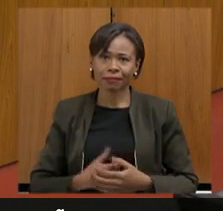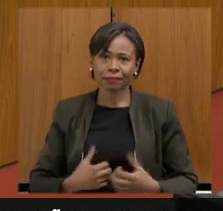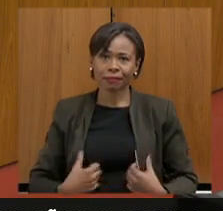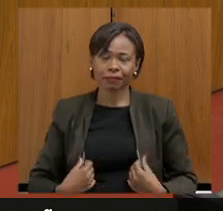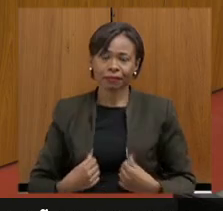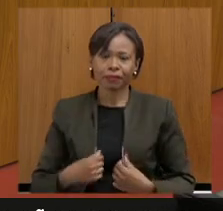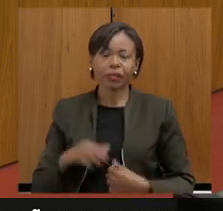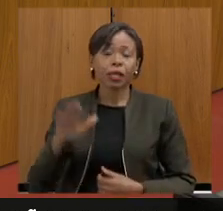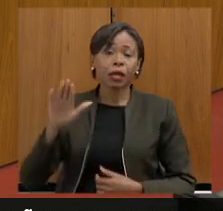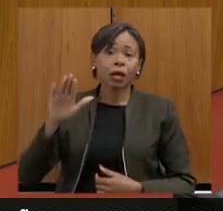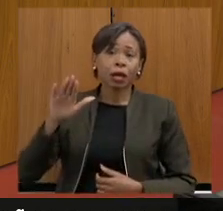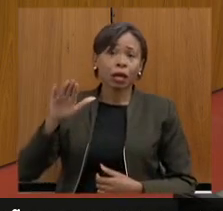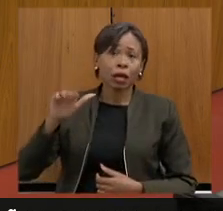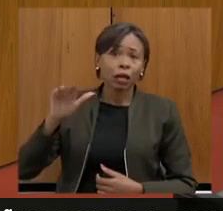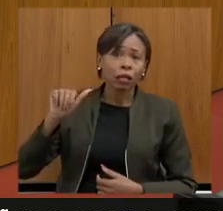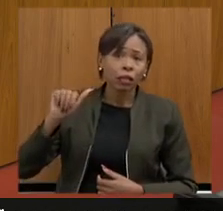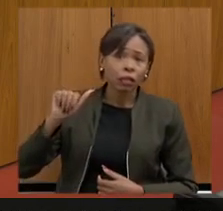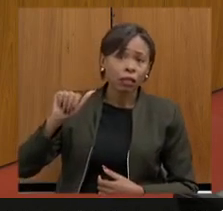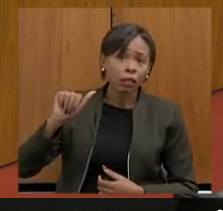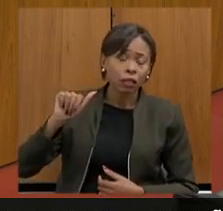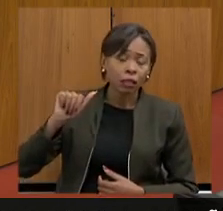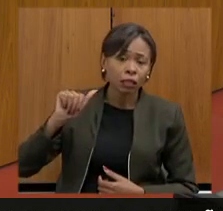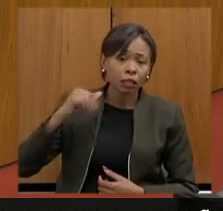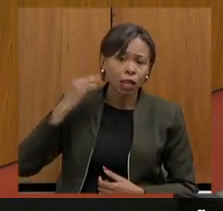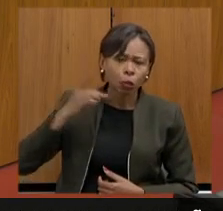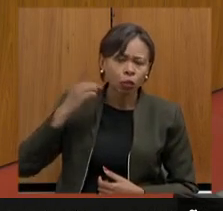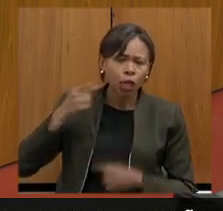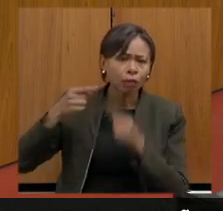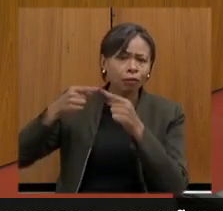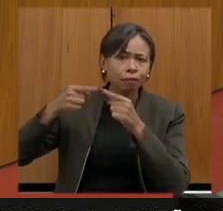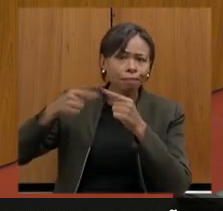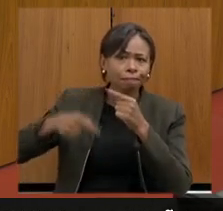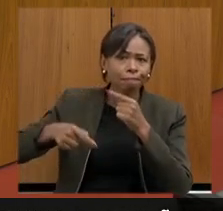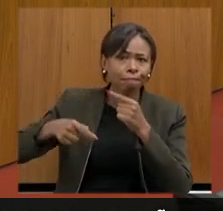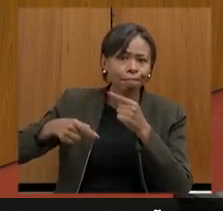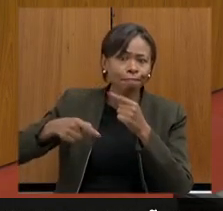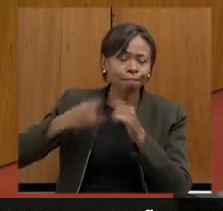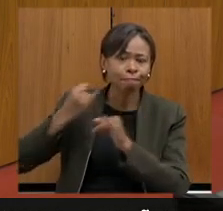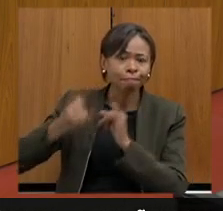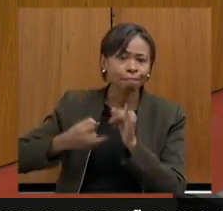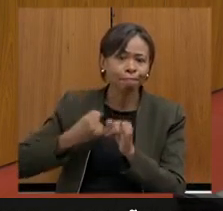deputado nós perdemos a conexão com vossa excelência